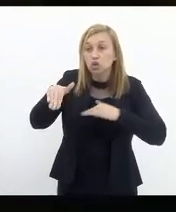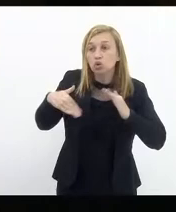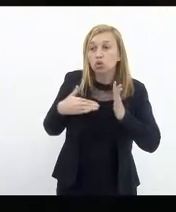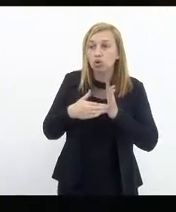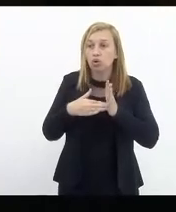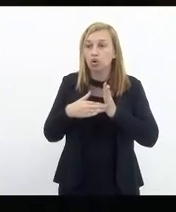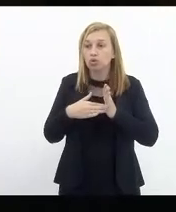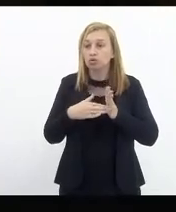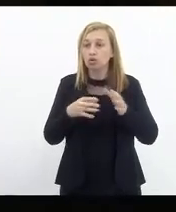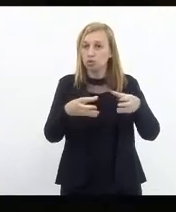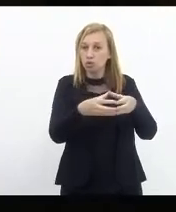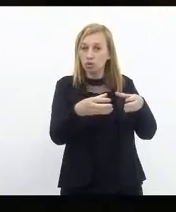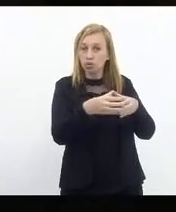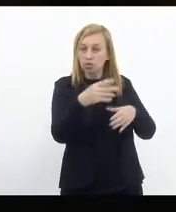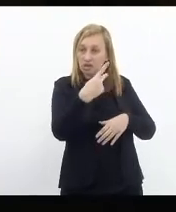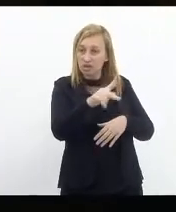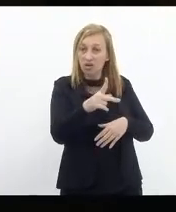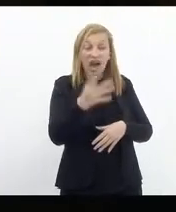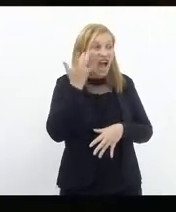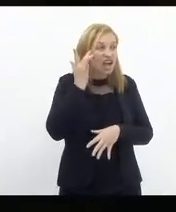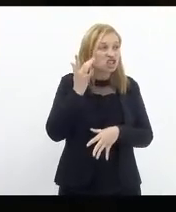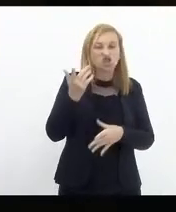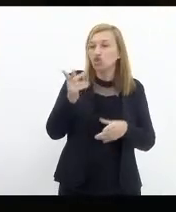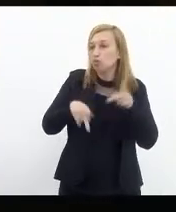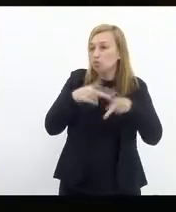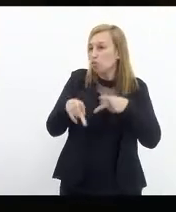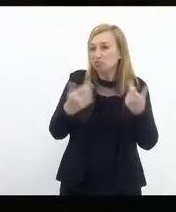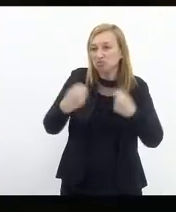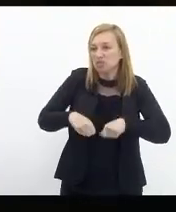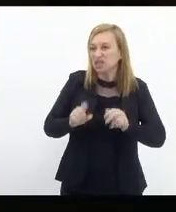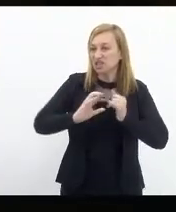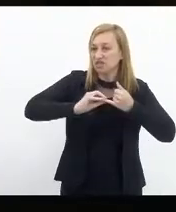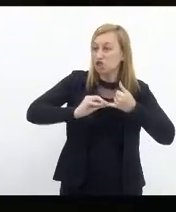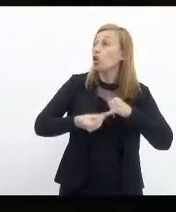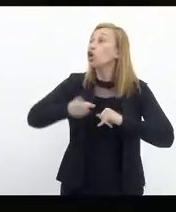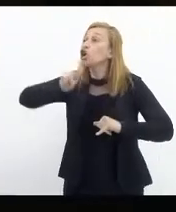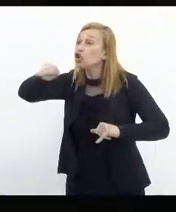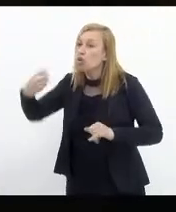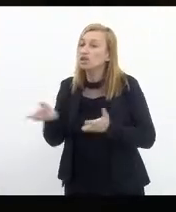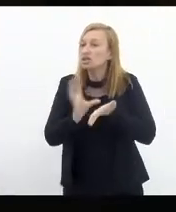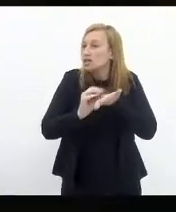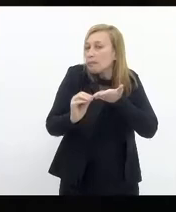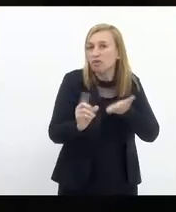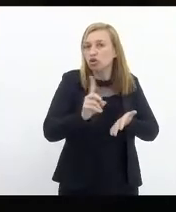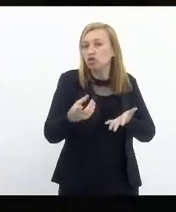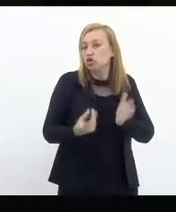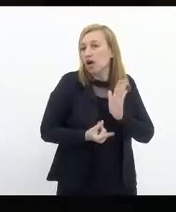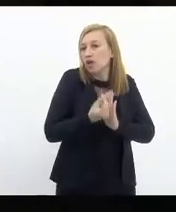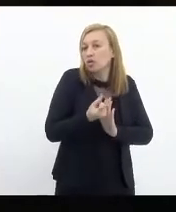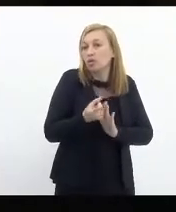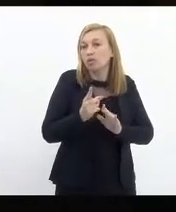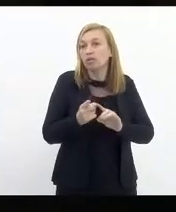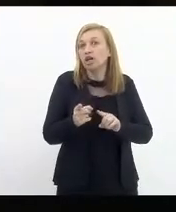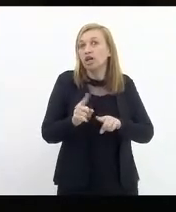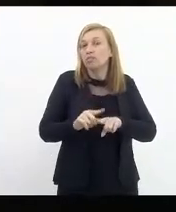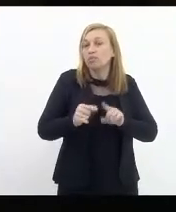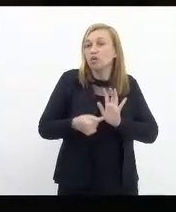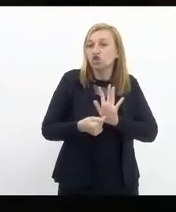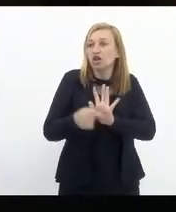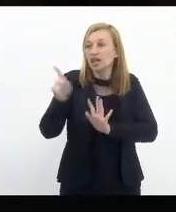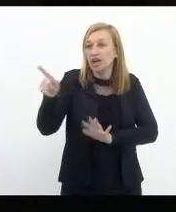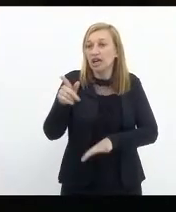precisa de feijão, mas também superar outras pautas não só econômicas, que levaram ao